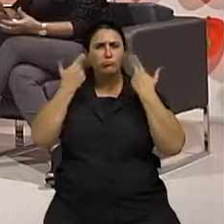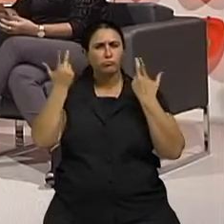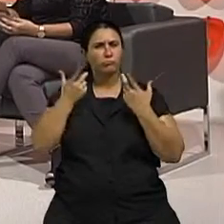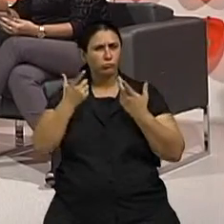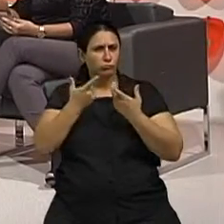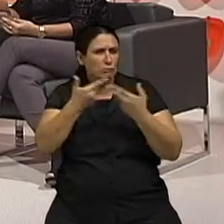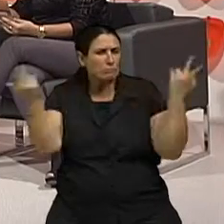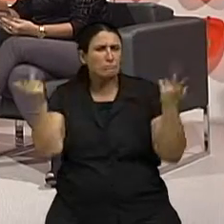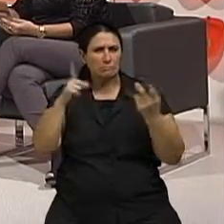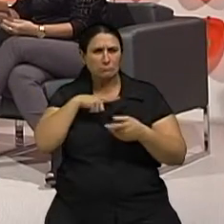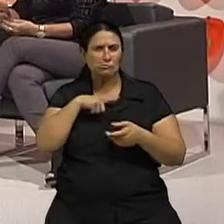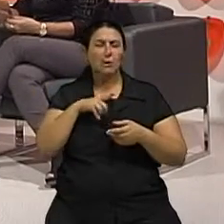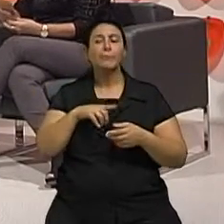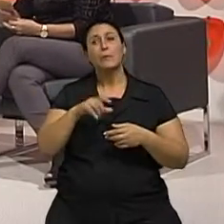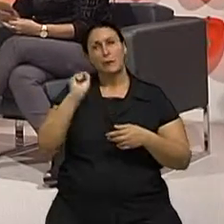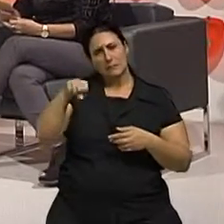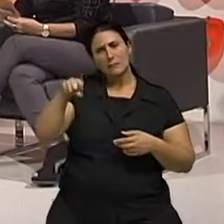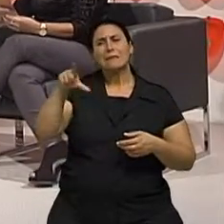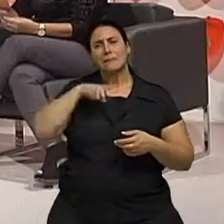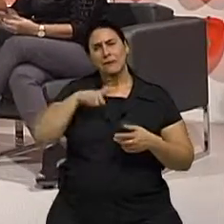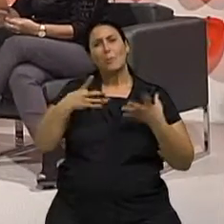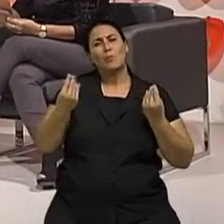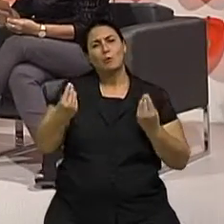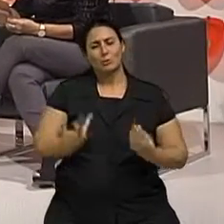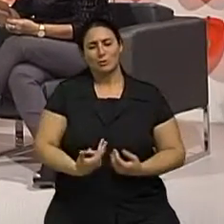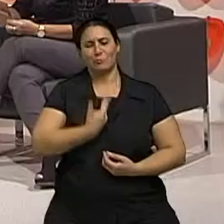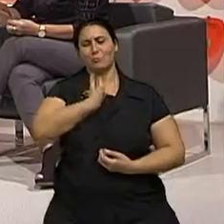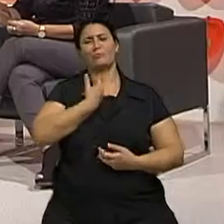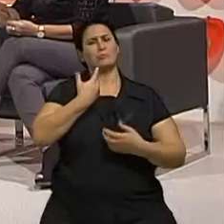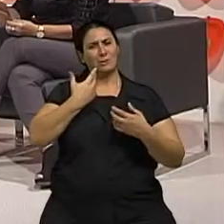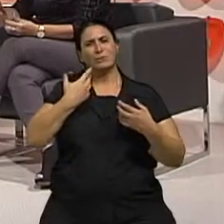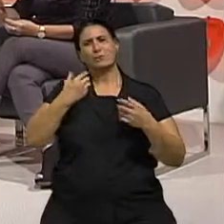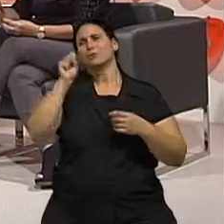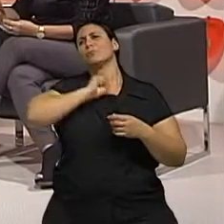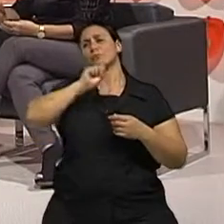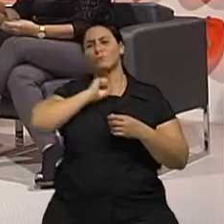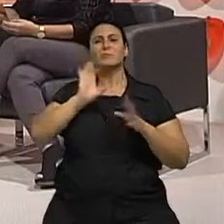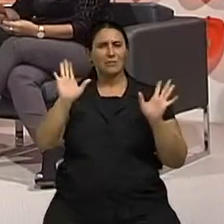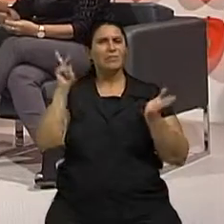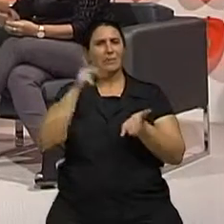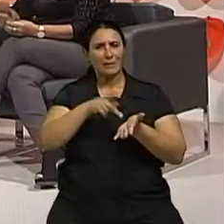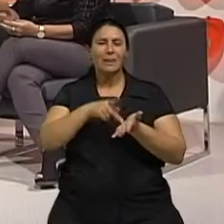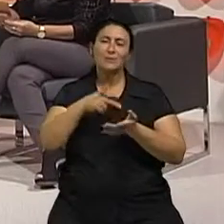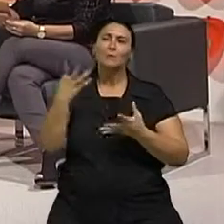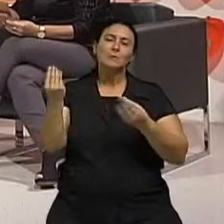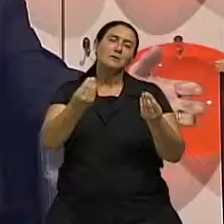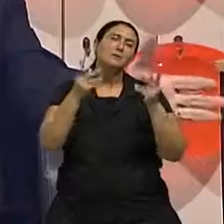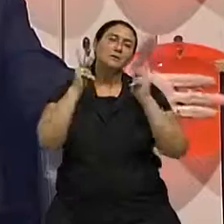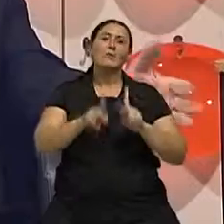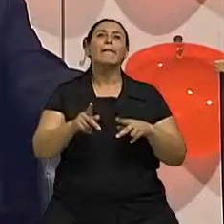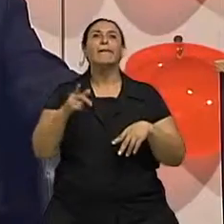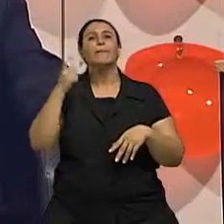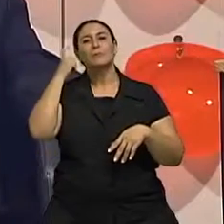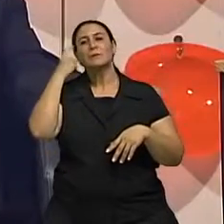grandes incisões, grandes cirurgiões. Grandes, exato. Mas isso já não é muito verdade. Já Exato. Por exemplo, na área da